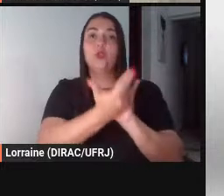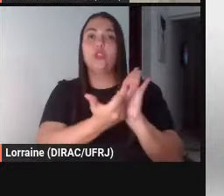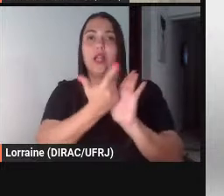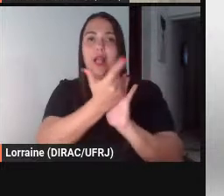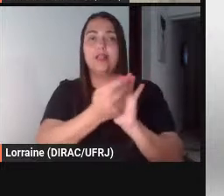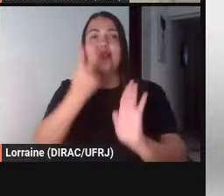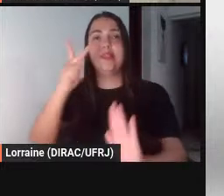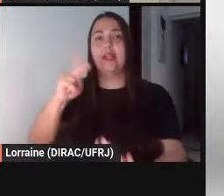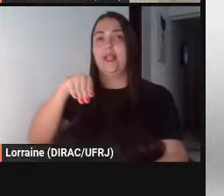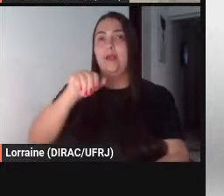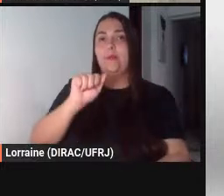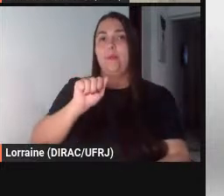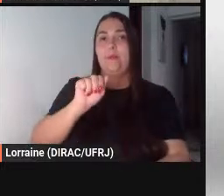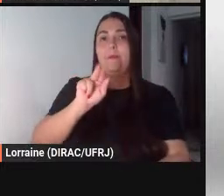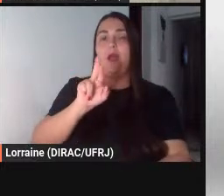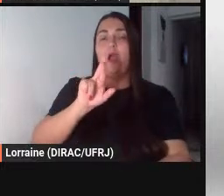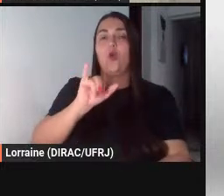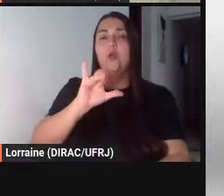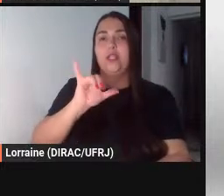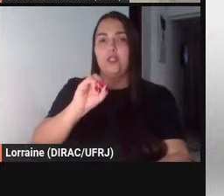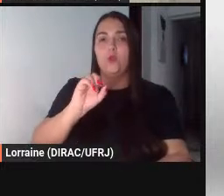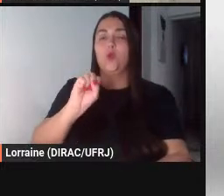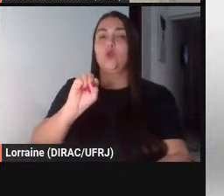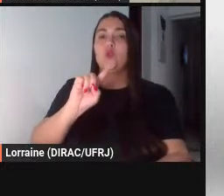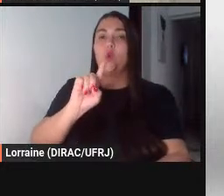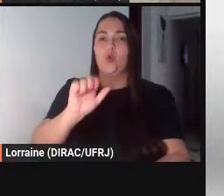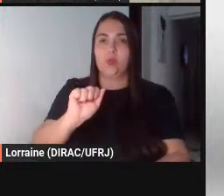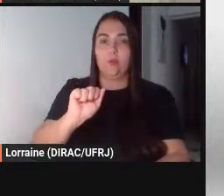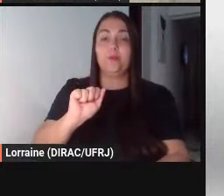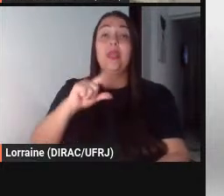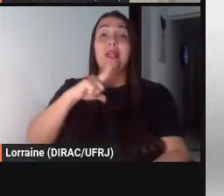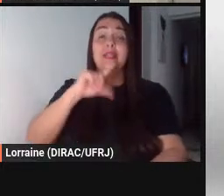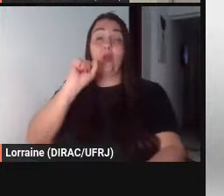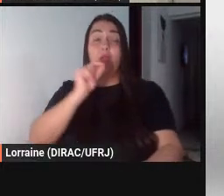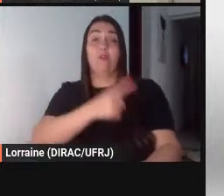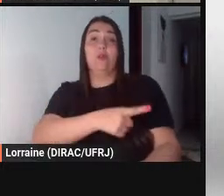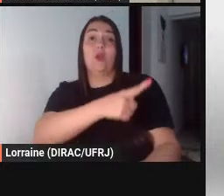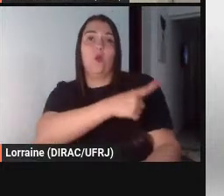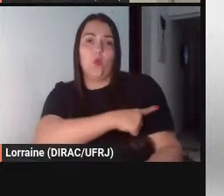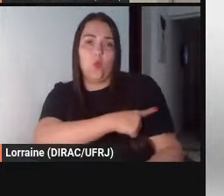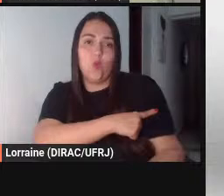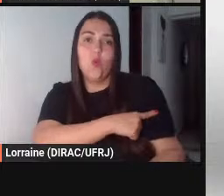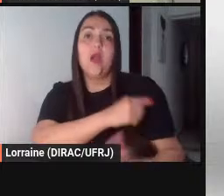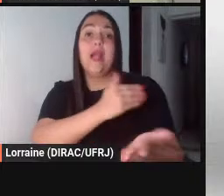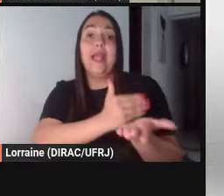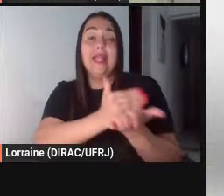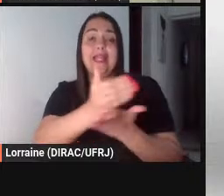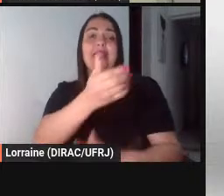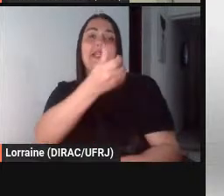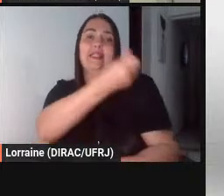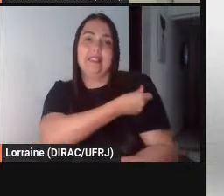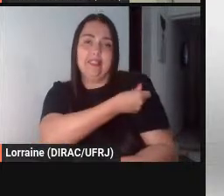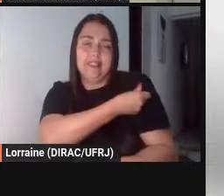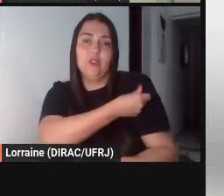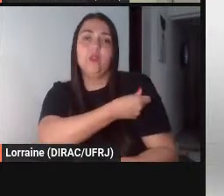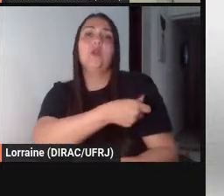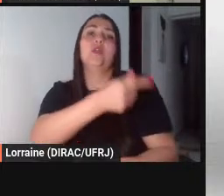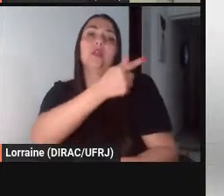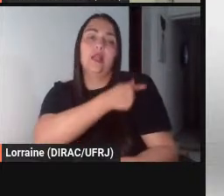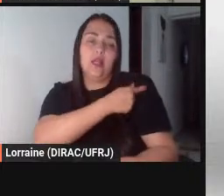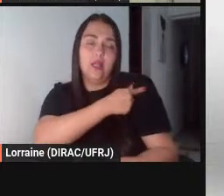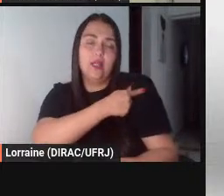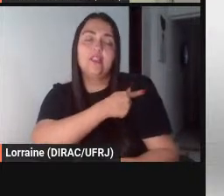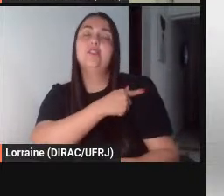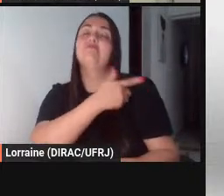para serem trabalhadas no fundamental um início do fundamental dois nos sextos anos nos sétimos